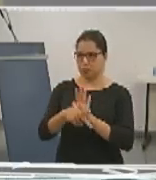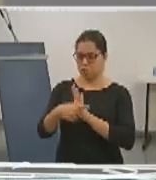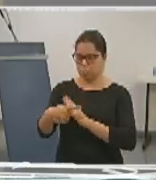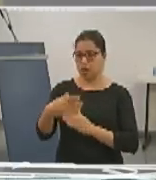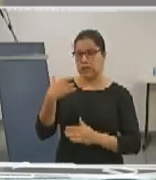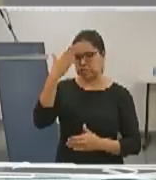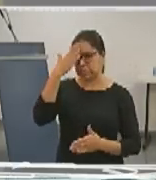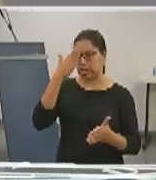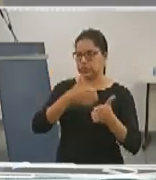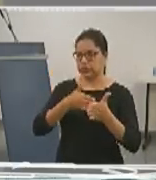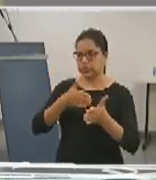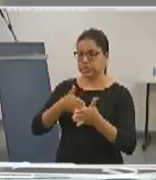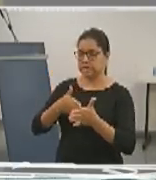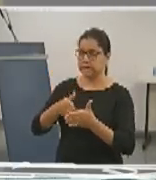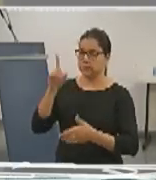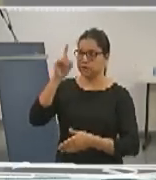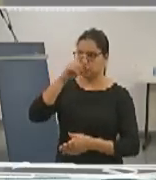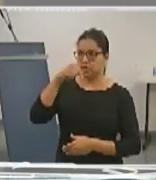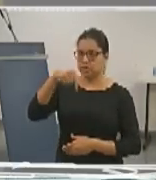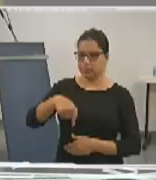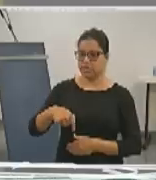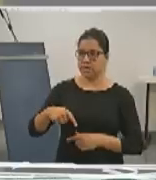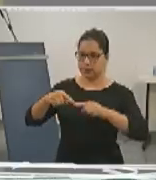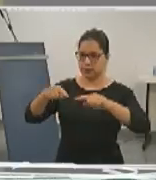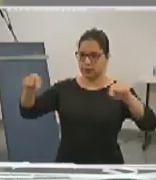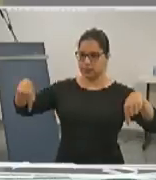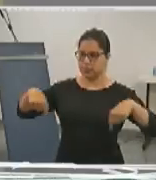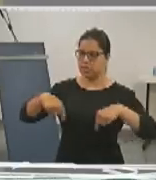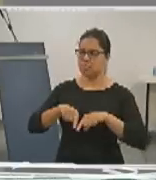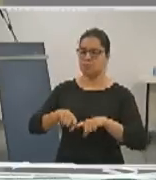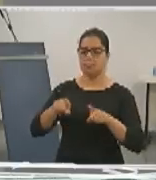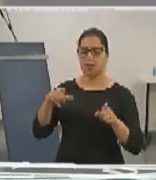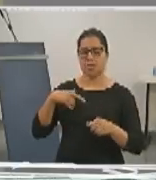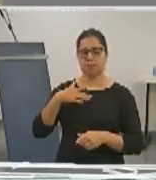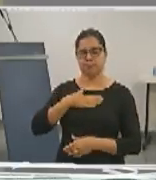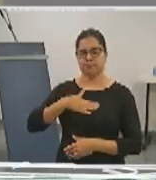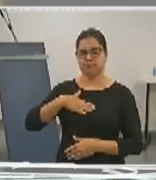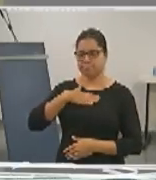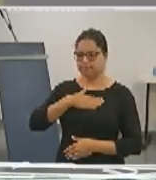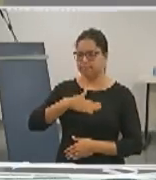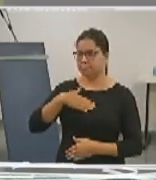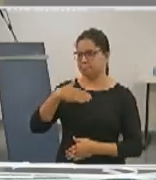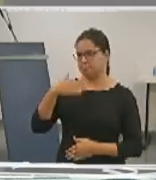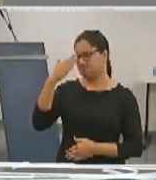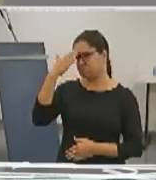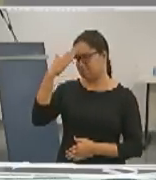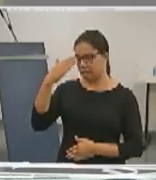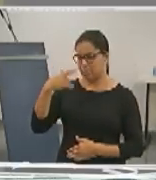de espaço no HU, mas estou muito feliz por ter participado do debate aqui.